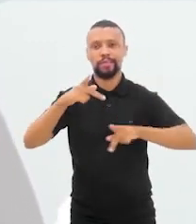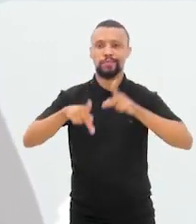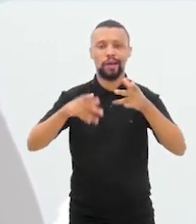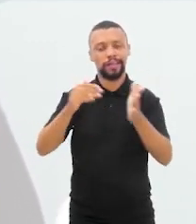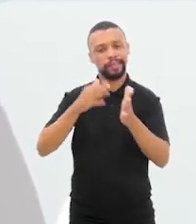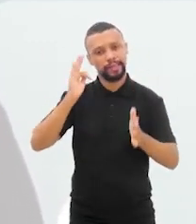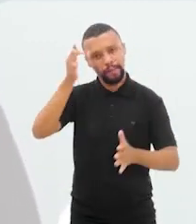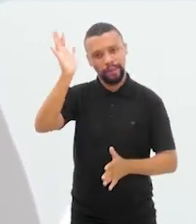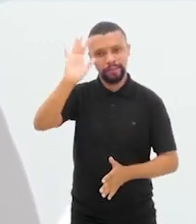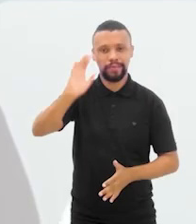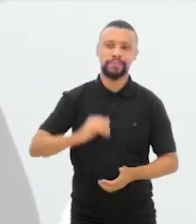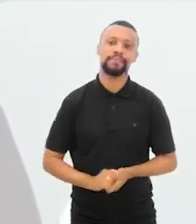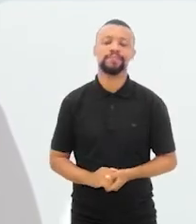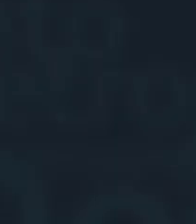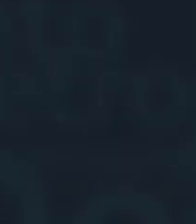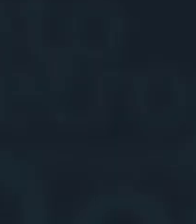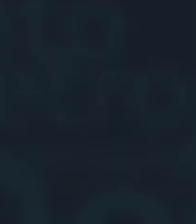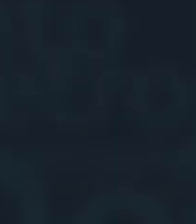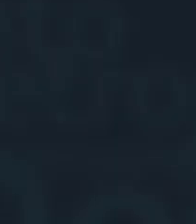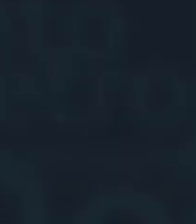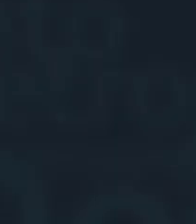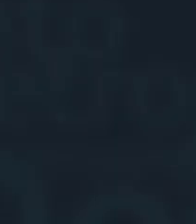Alerja, o Canal do Povo. Até a próxima.